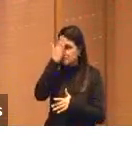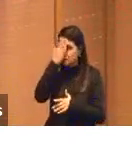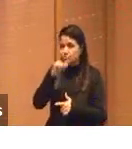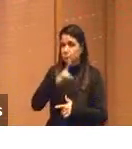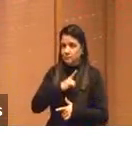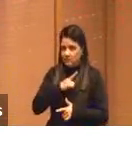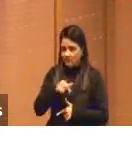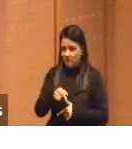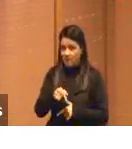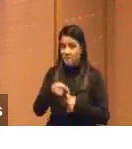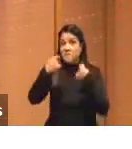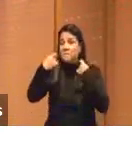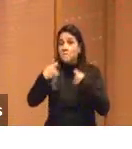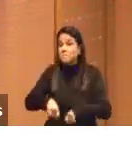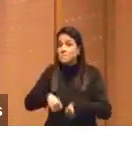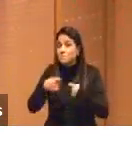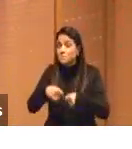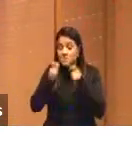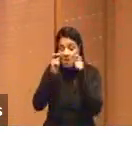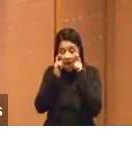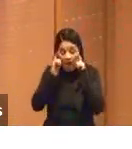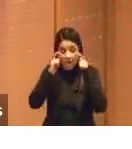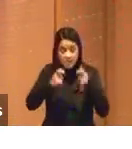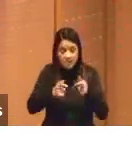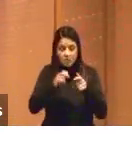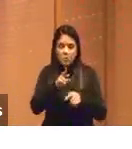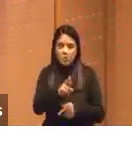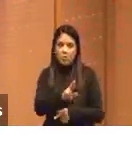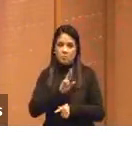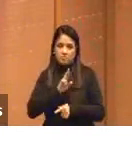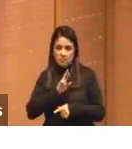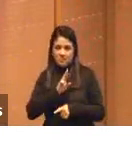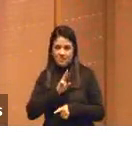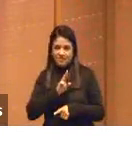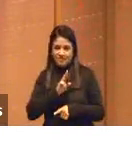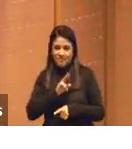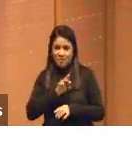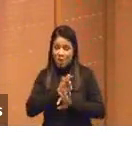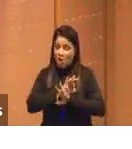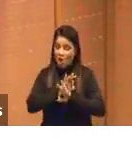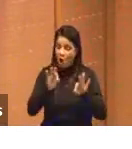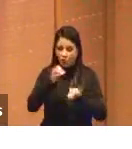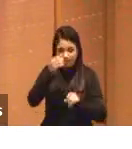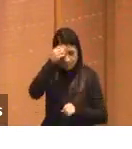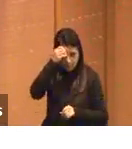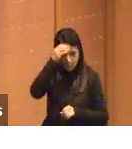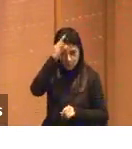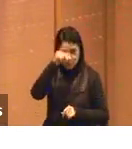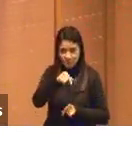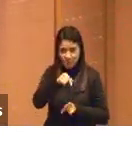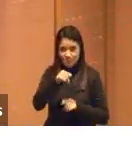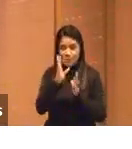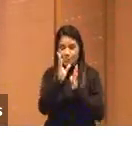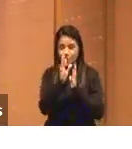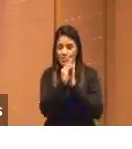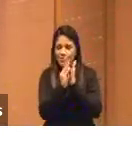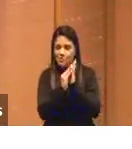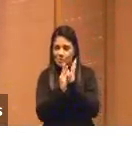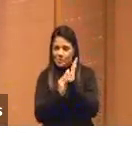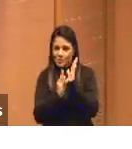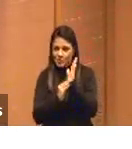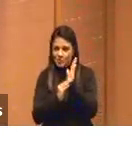tem, é preciso estar atento a esse resultado. Ele tem ótimo conhecimento dos conteúdos